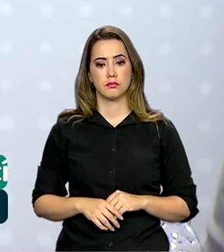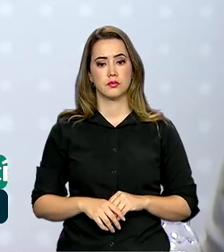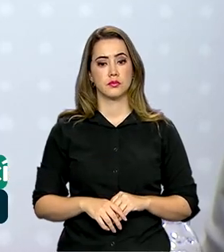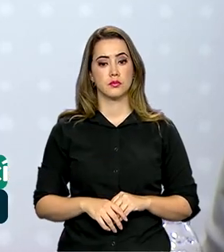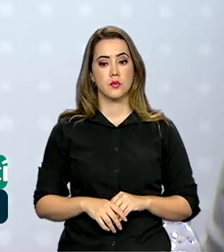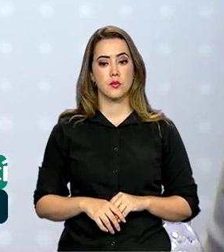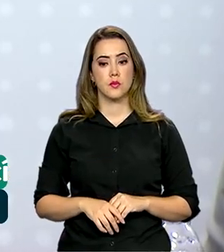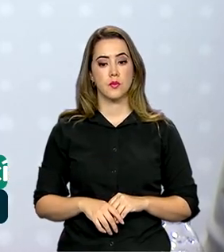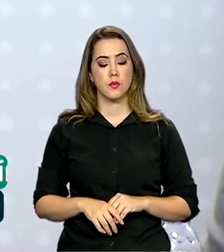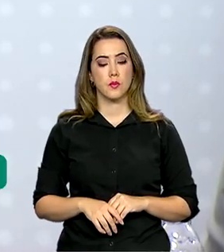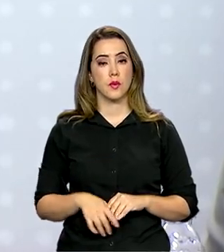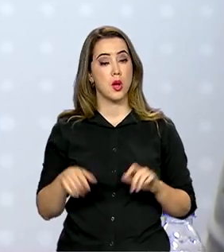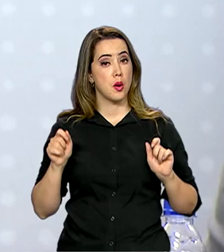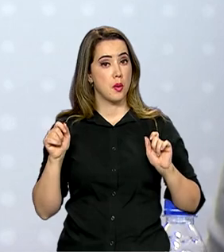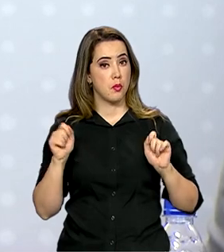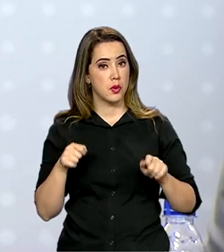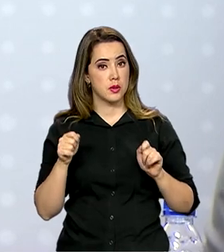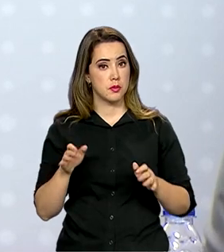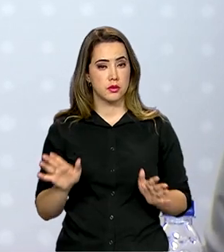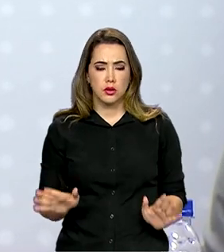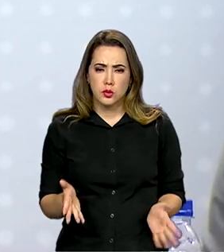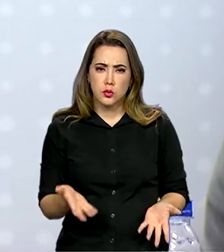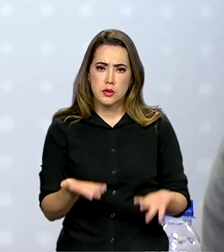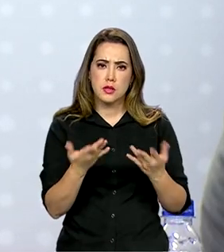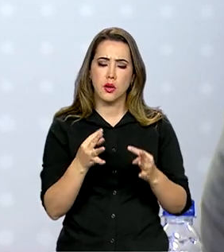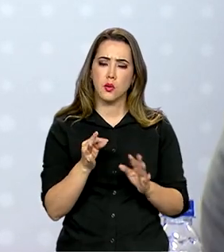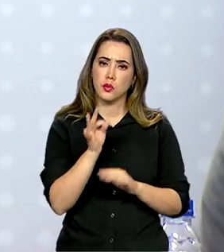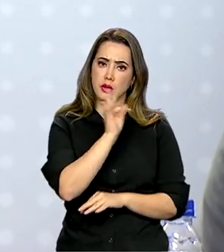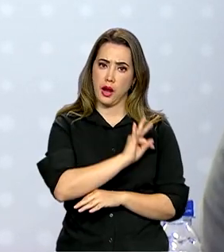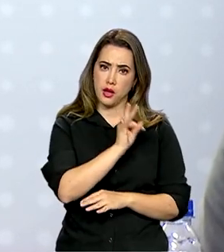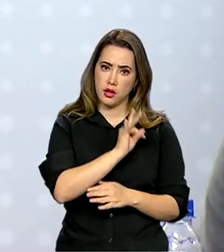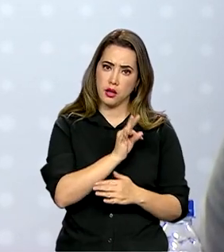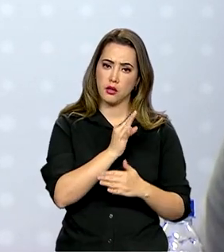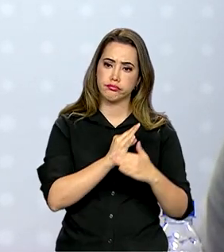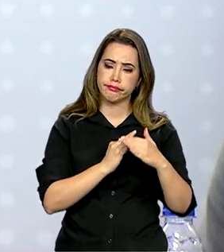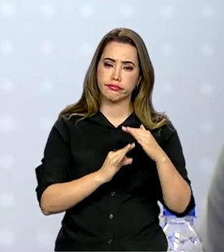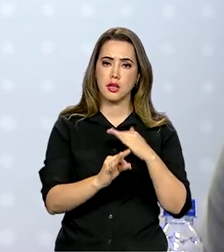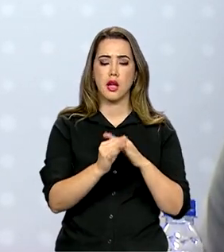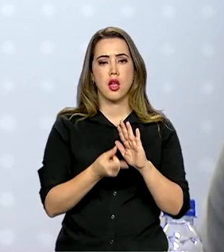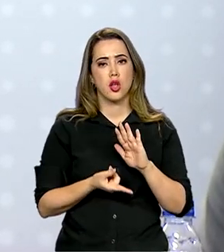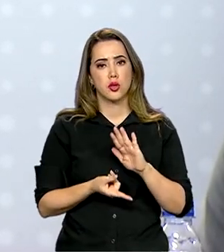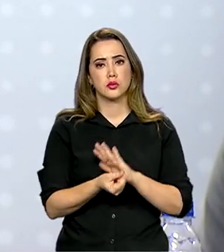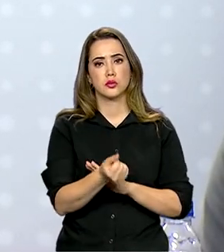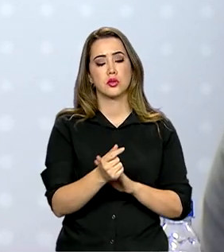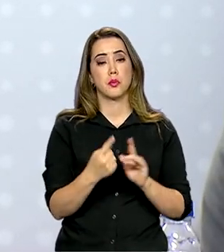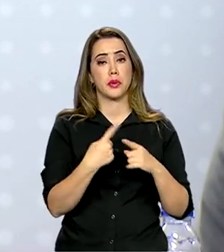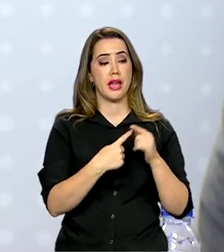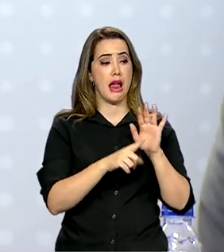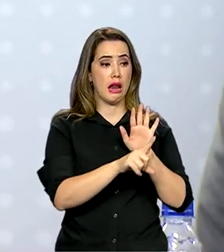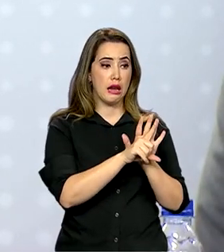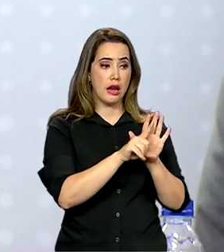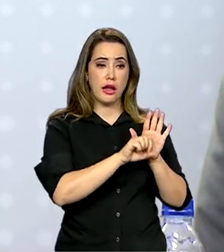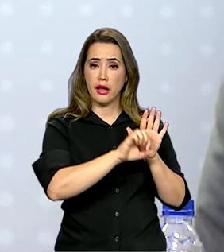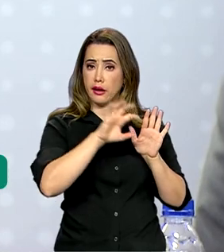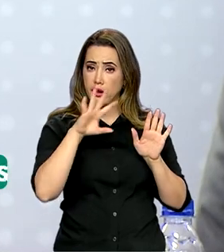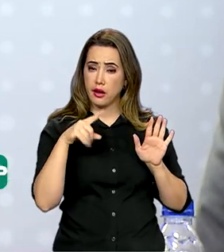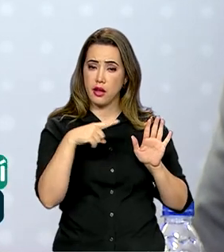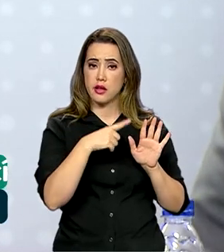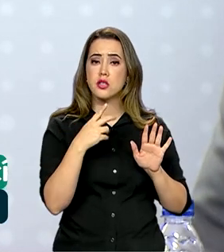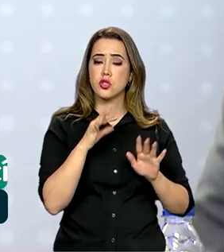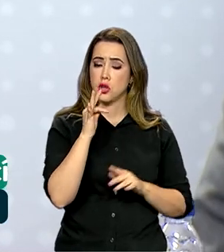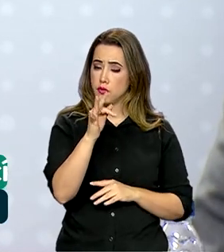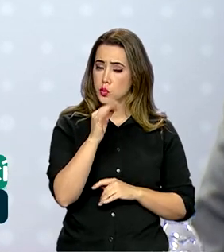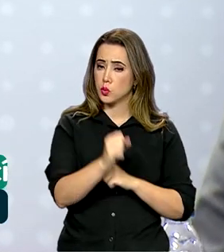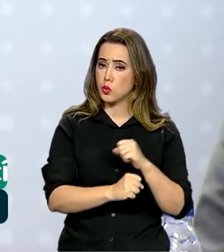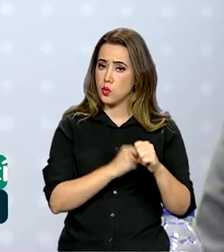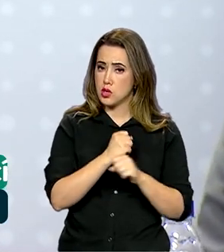permitir indução técnica e financeira por parte do MEC. Vocês têm uma ideia, a lei está lá clara e nós já estamos prevendo no orçamento do próximo ano,